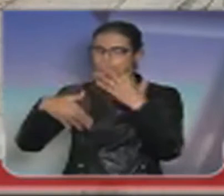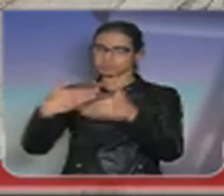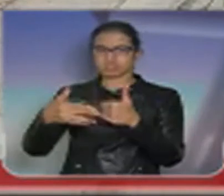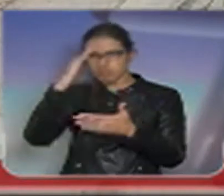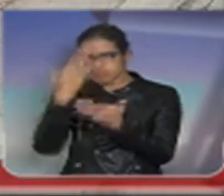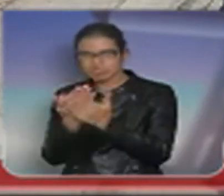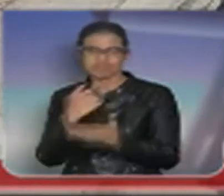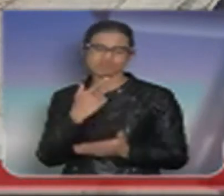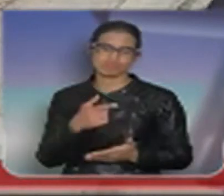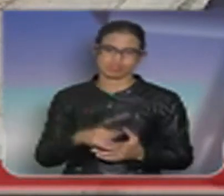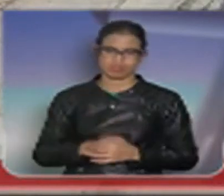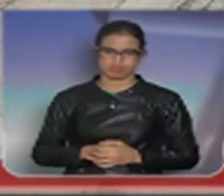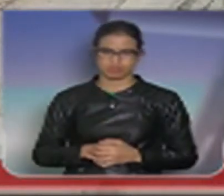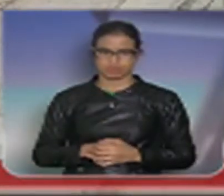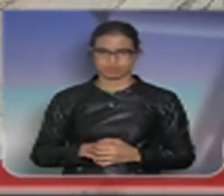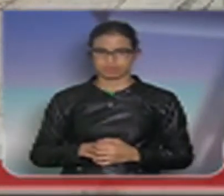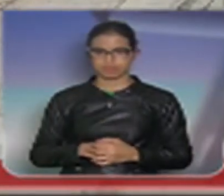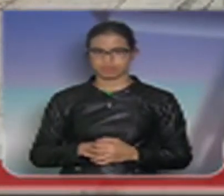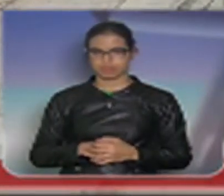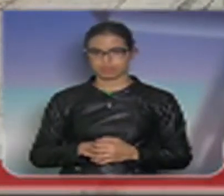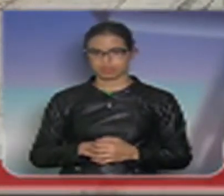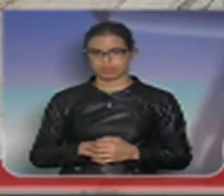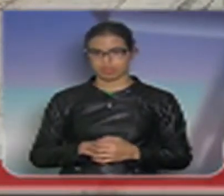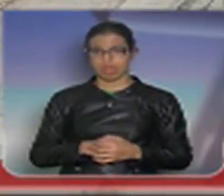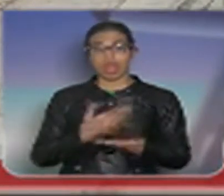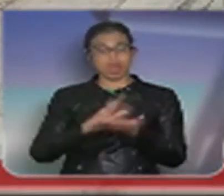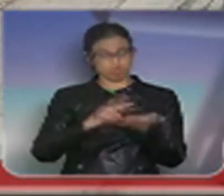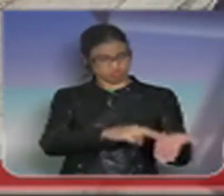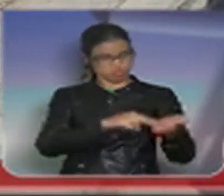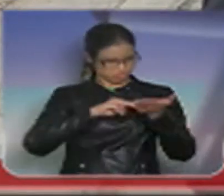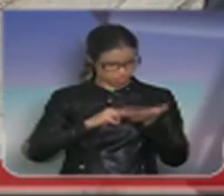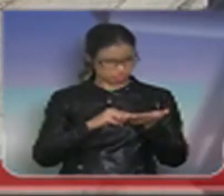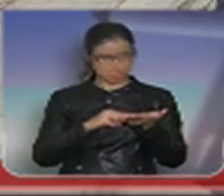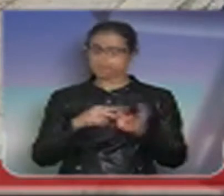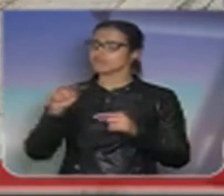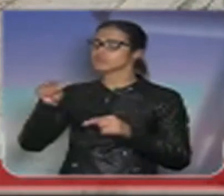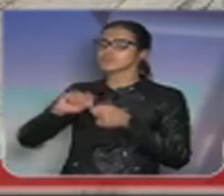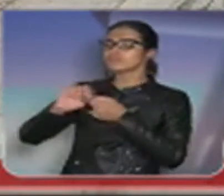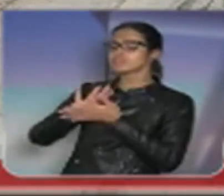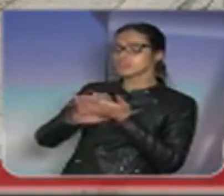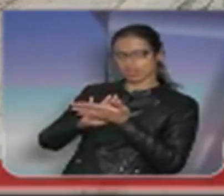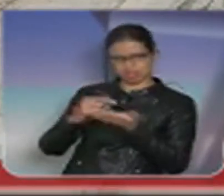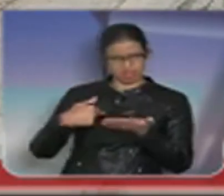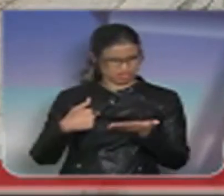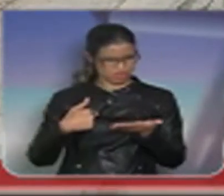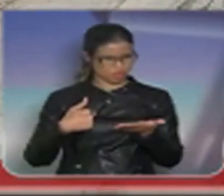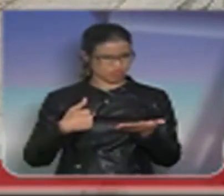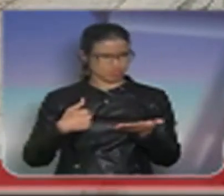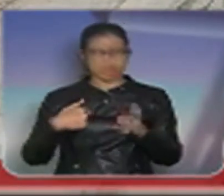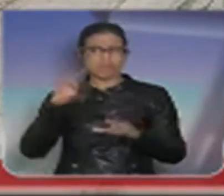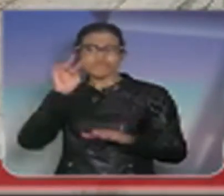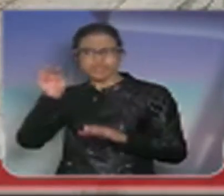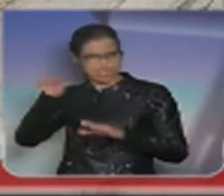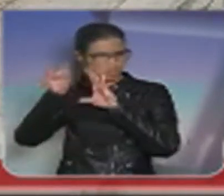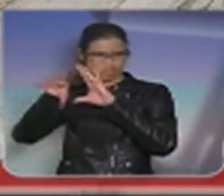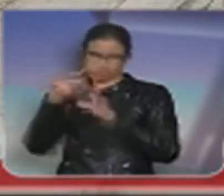E para aqueles que me escreveram dizendo porque eu não fiz isso, porque eu não fiz aquilo, eu falo, já faço há muito tempo. Há muitos anos eu não assisto à Rede Globo,